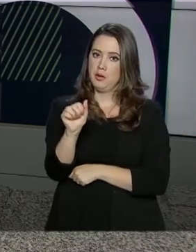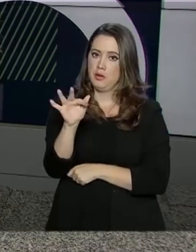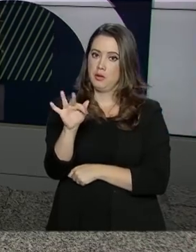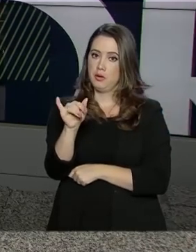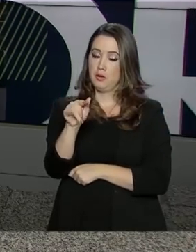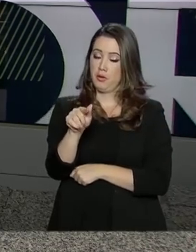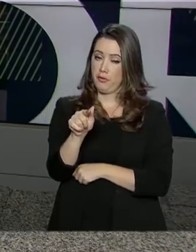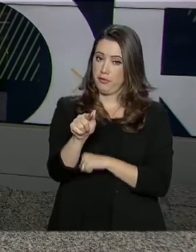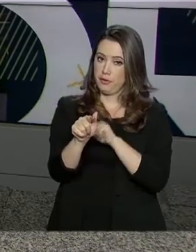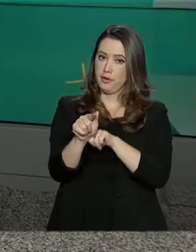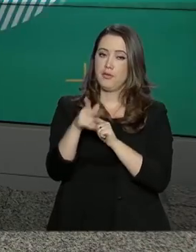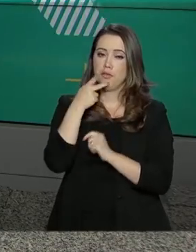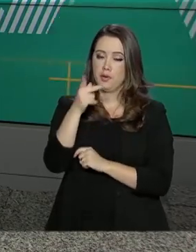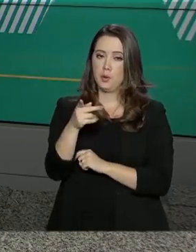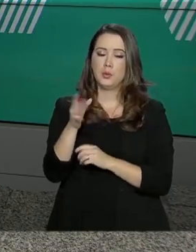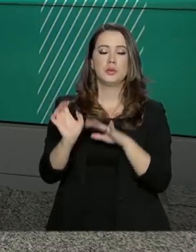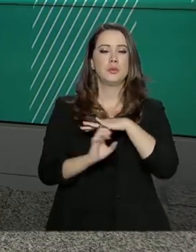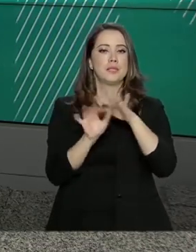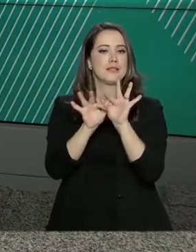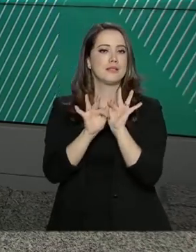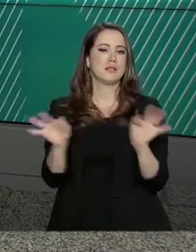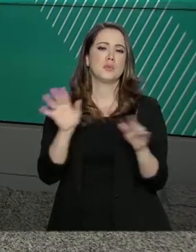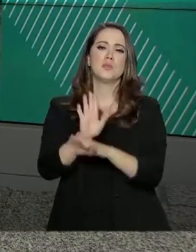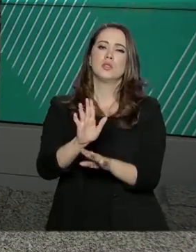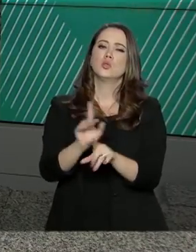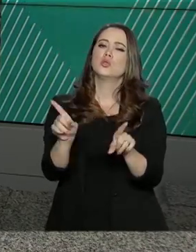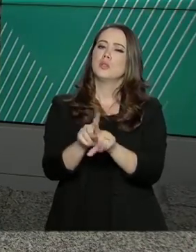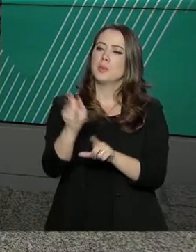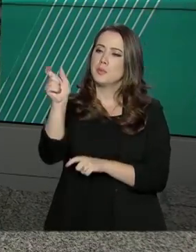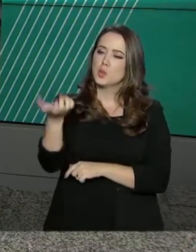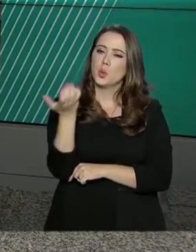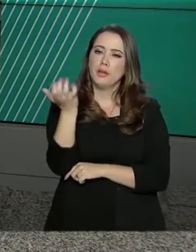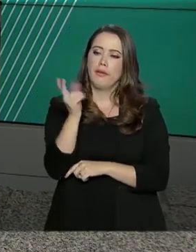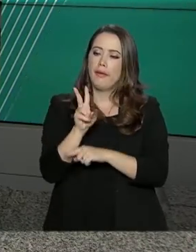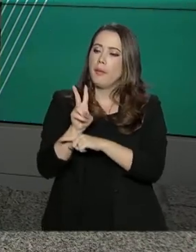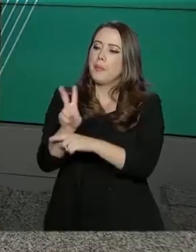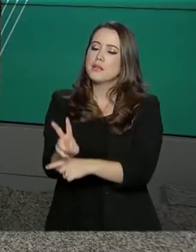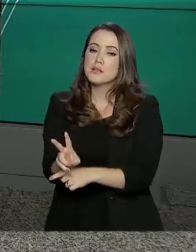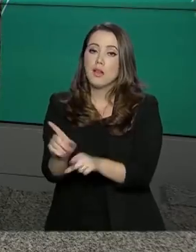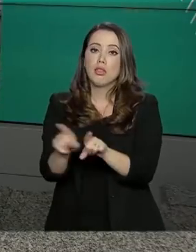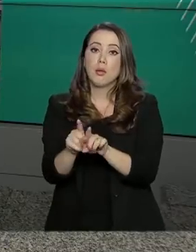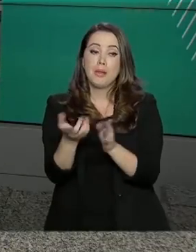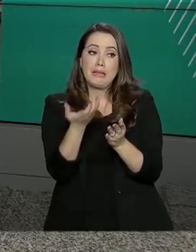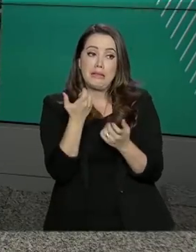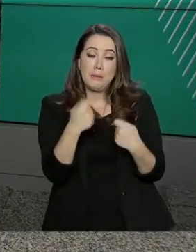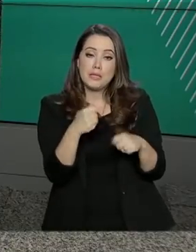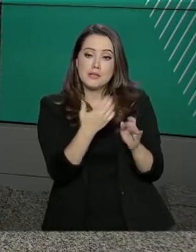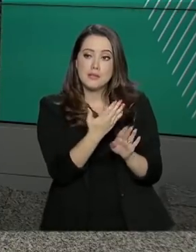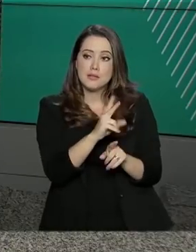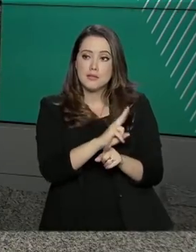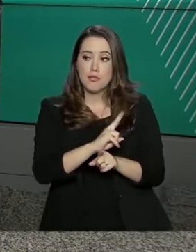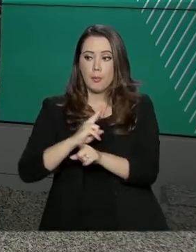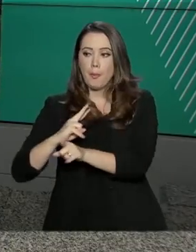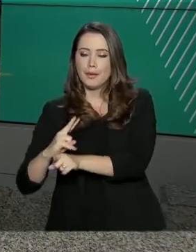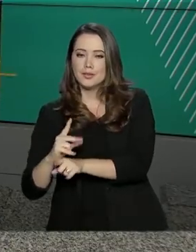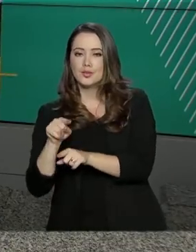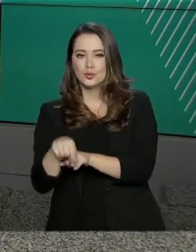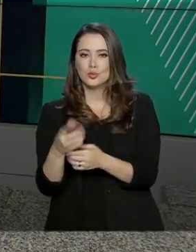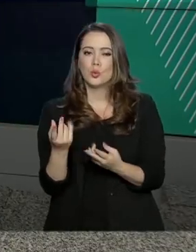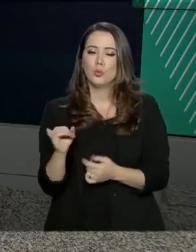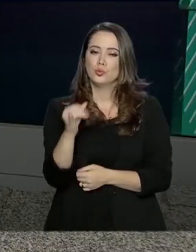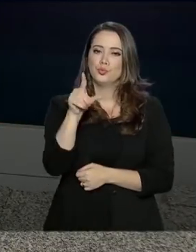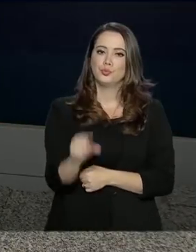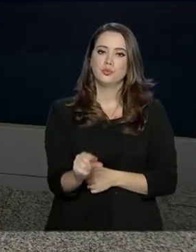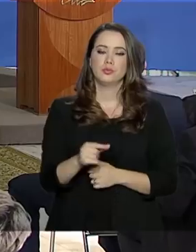disse que a empresa simples de crédito vai ajudar tanto quem deseja emprestar dinheiro quanto quem quer tomar um financiamento com juros